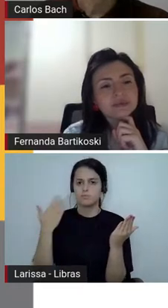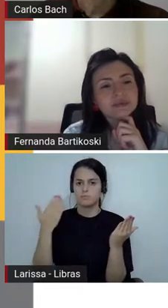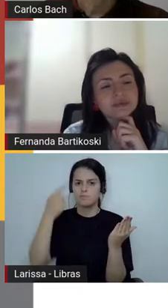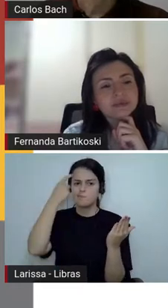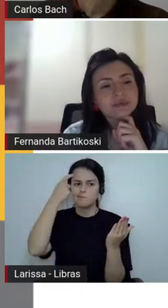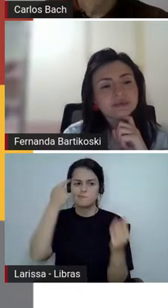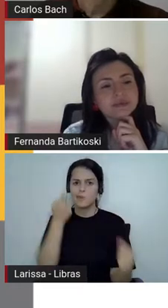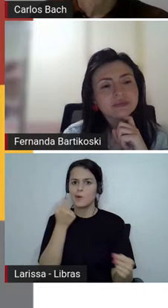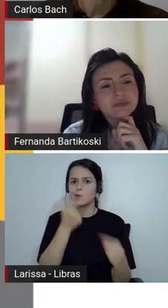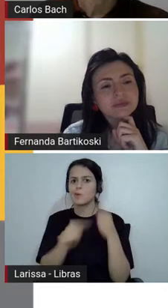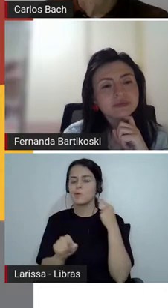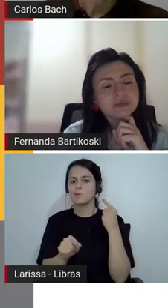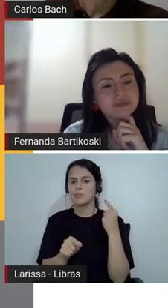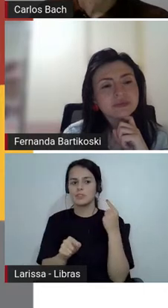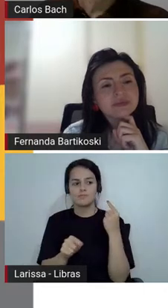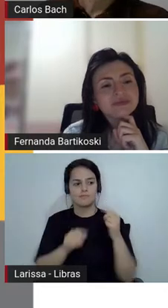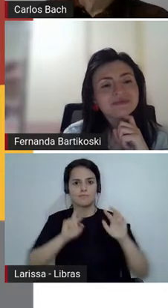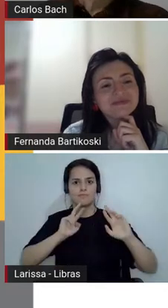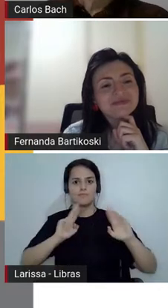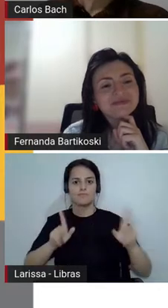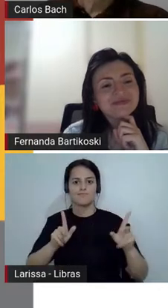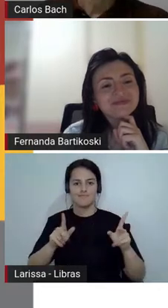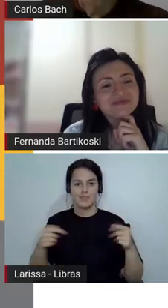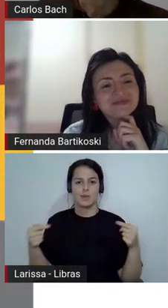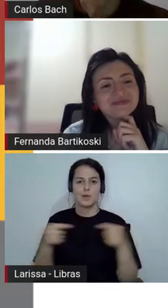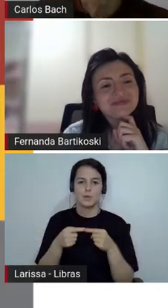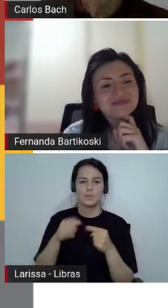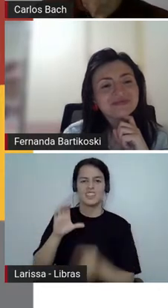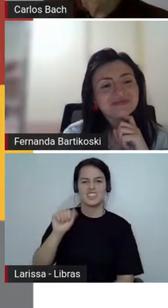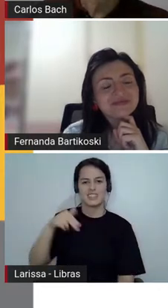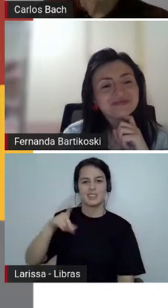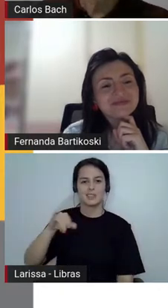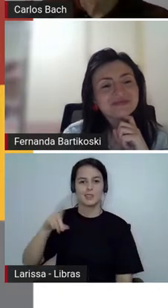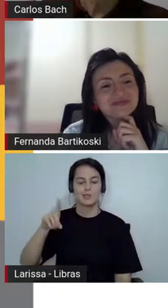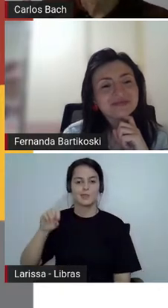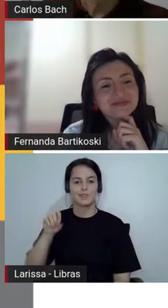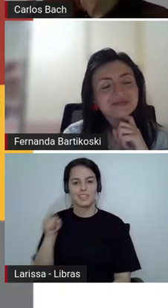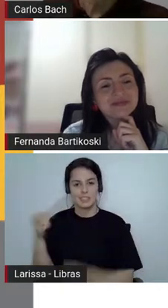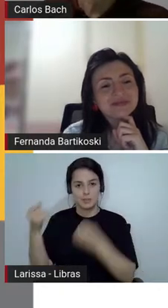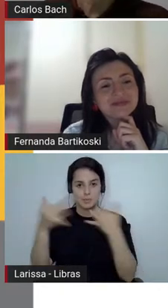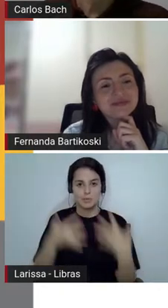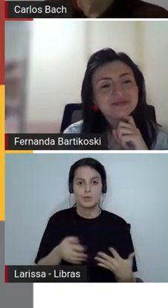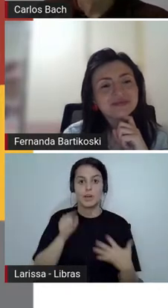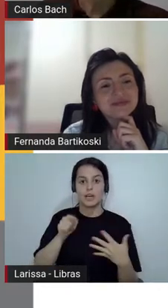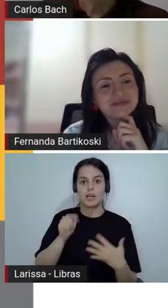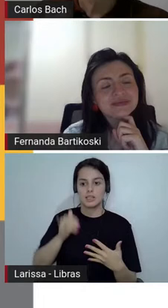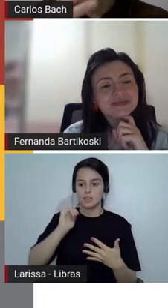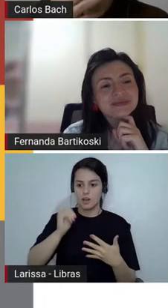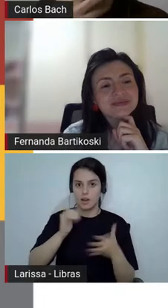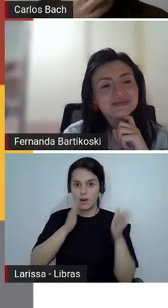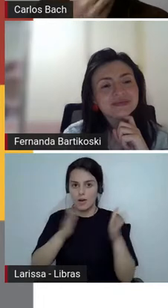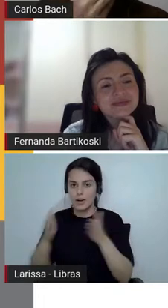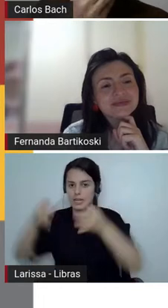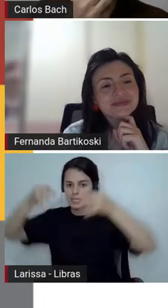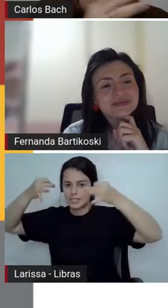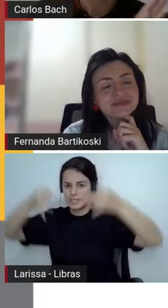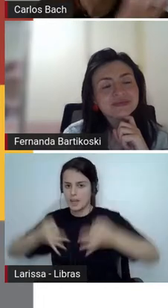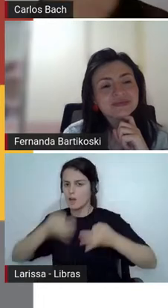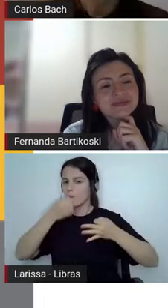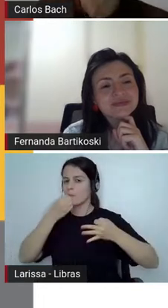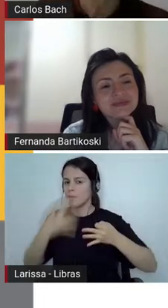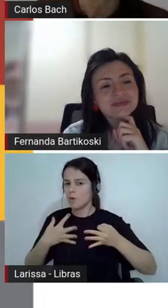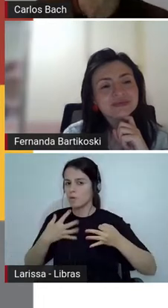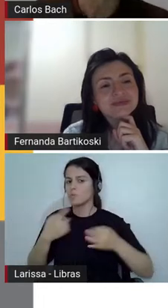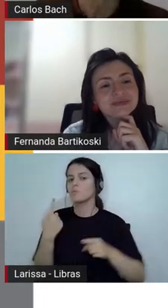as boas crônicas, elas rompem, elas vão além, a pessoa está indo lendo e pensando, ah, vai acontecer,